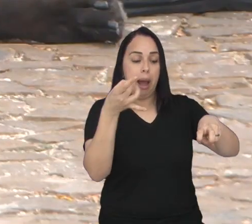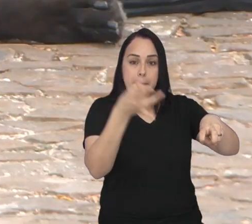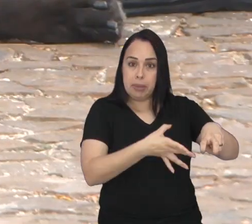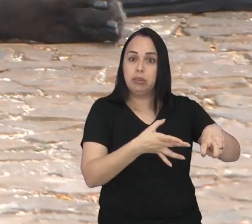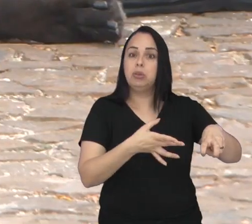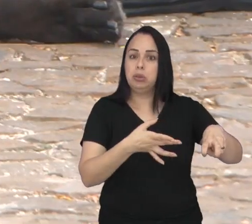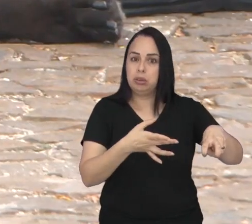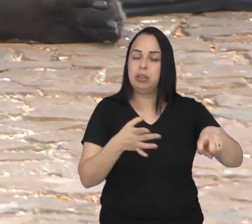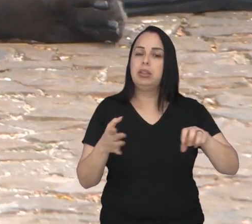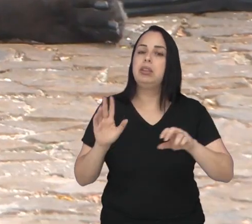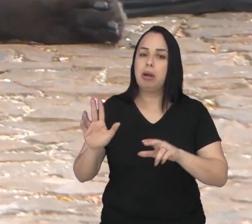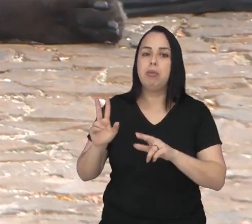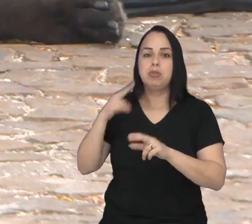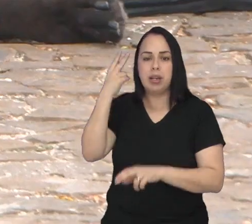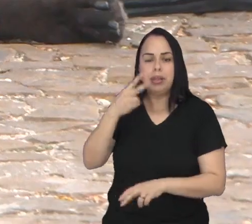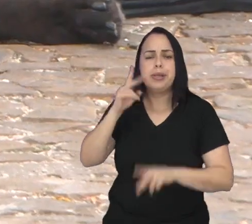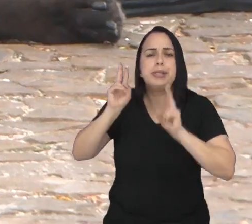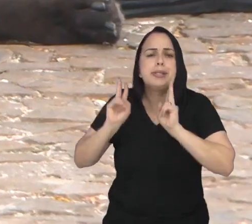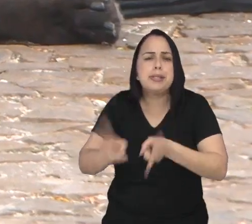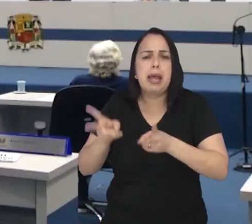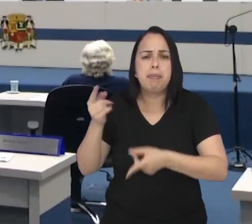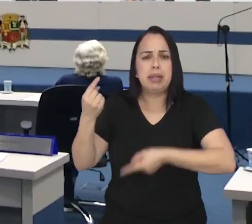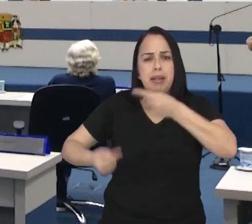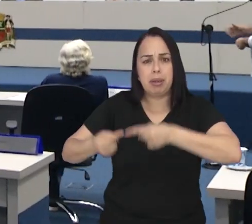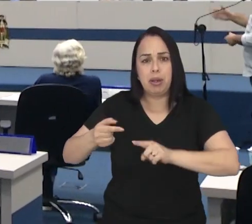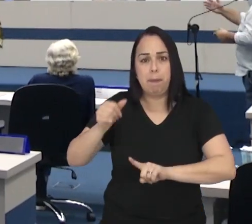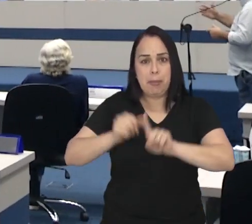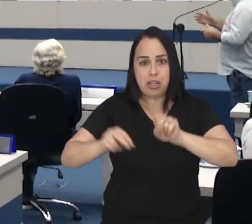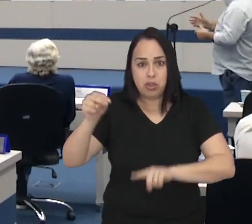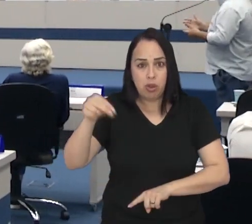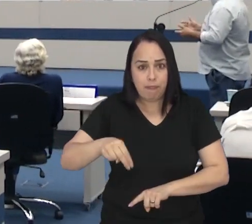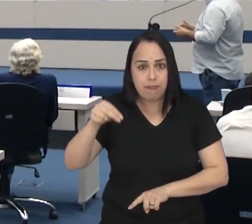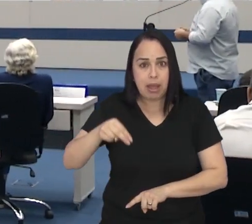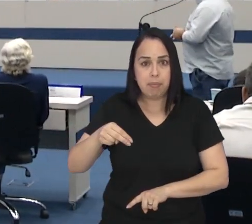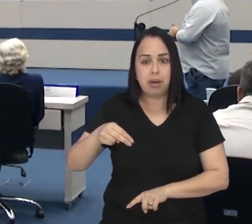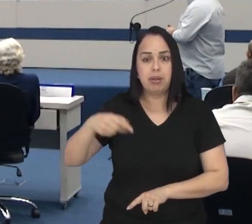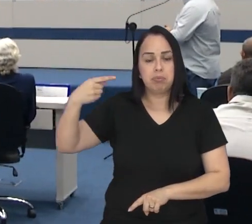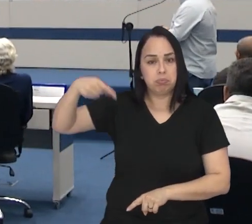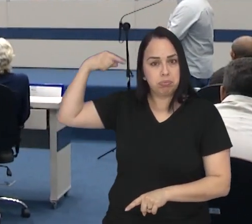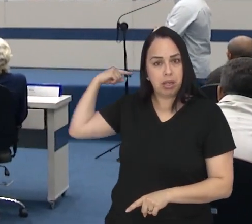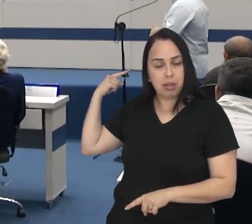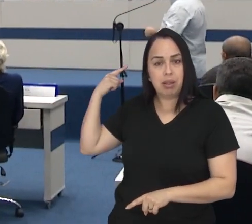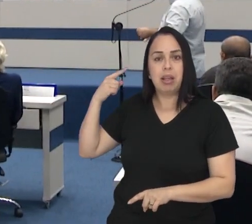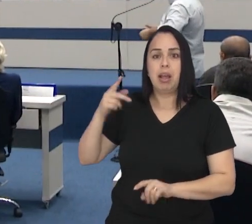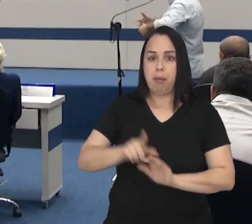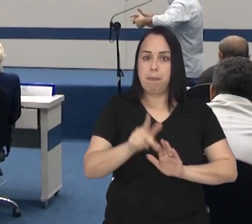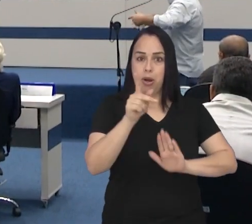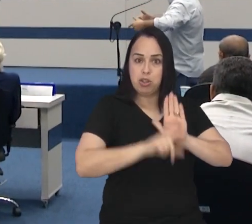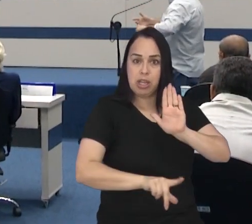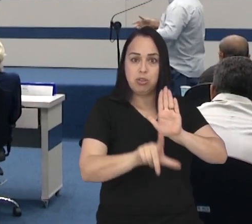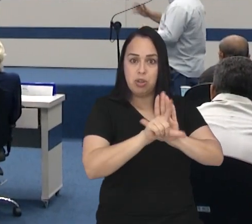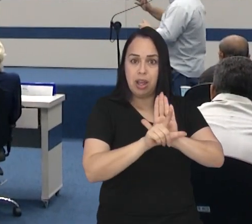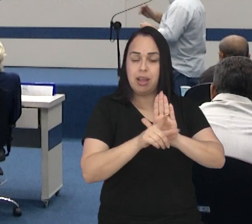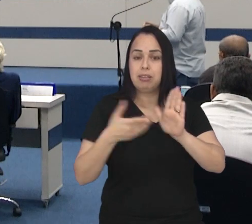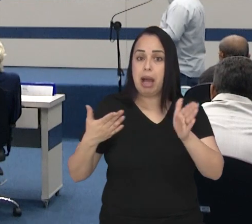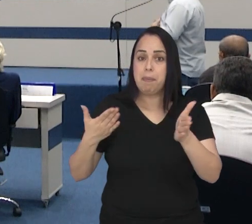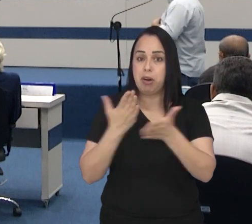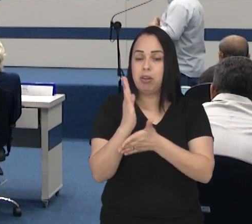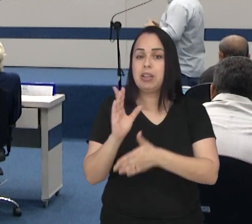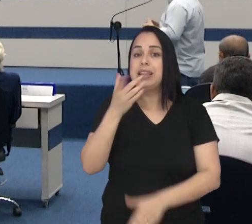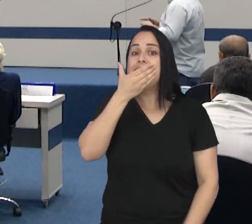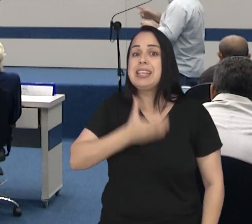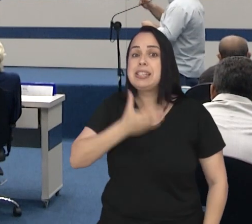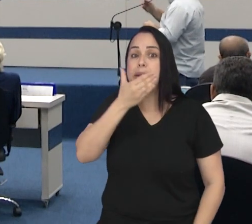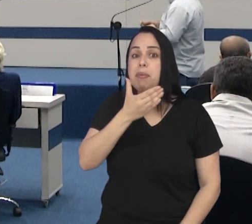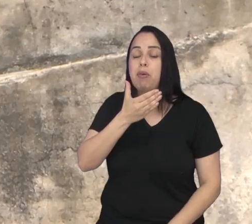recorrentes nos debates dos vereadores. Em novembro, a Câmara aprovou outra lei que institui a campanha